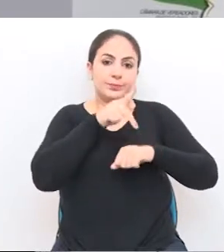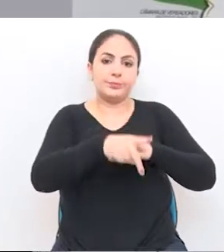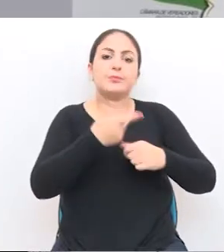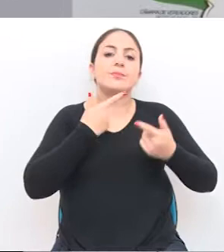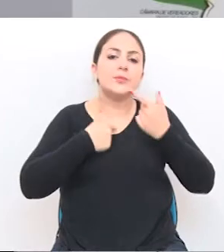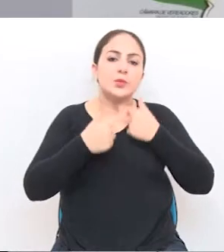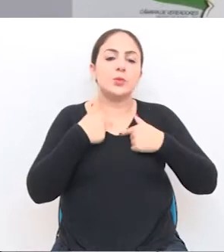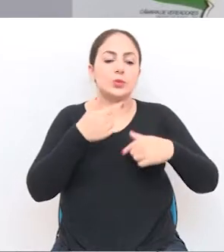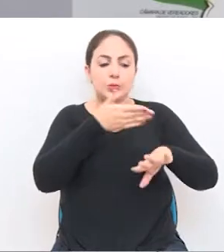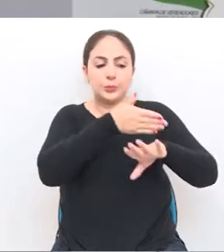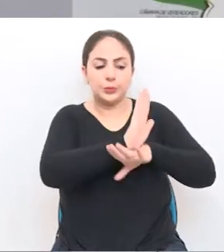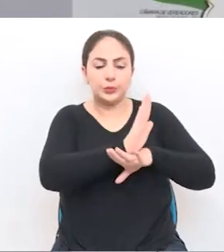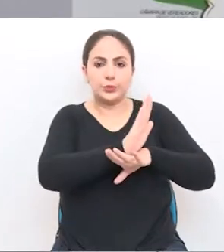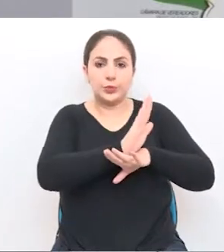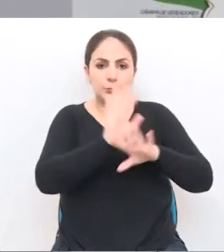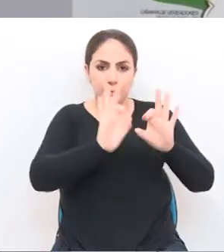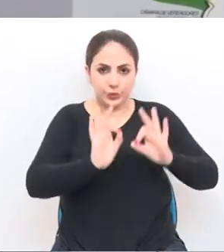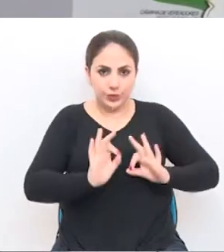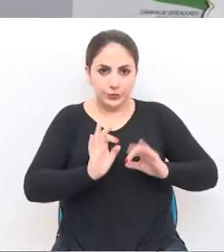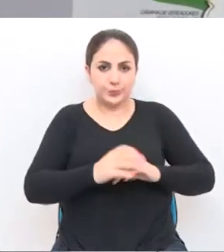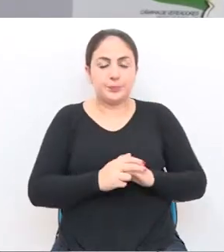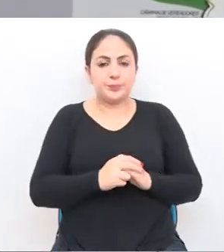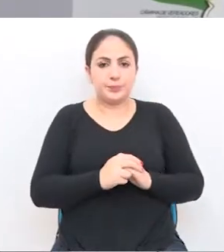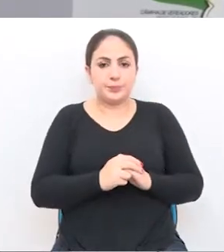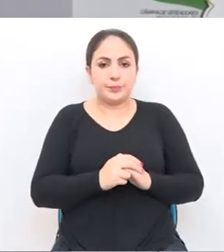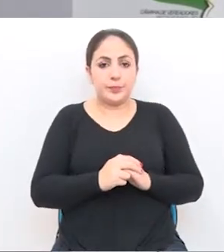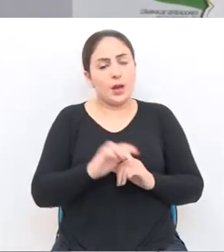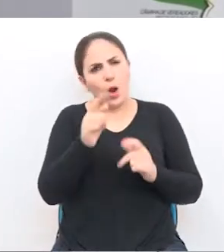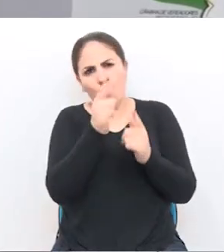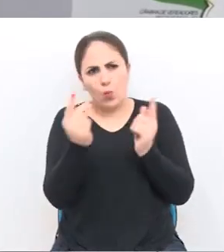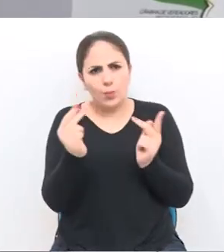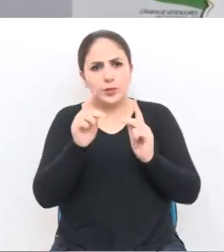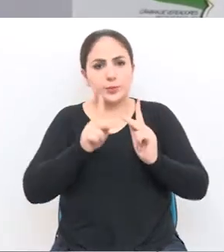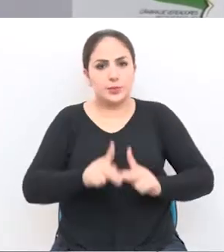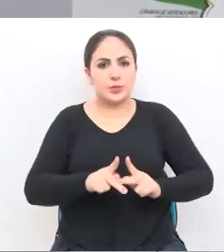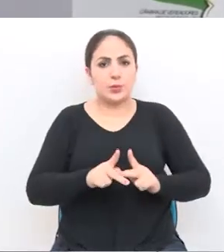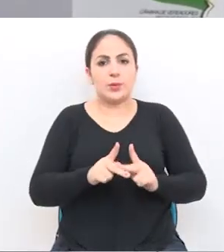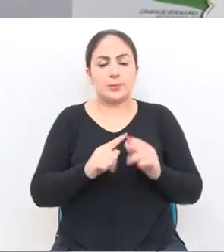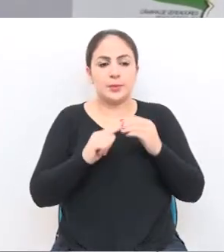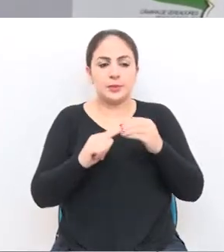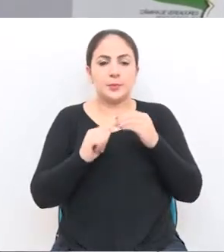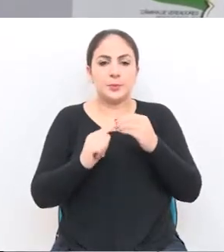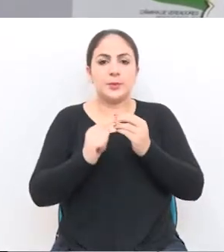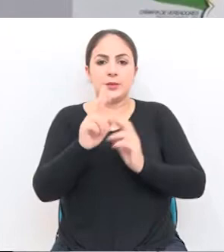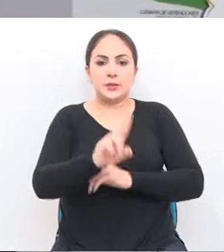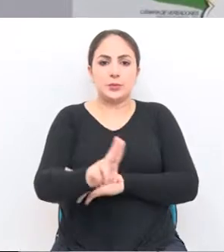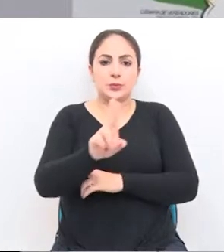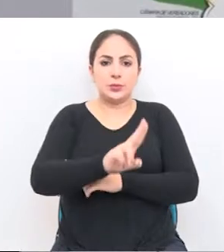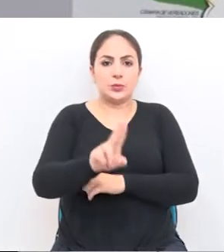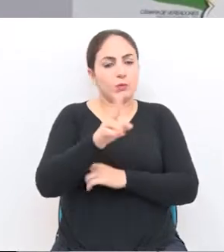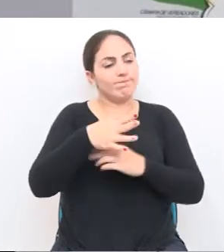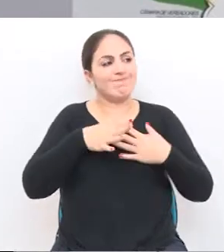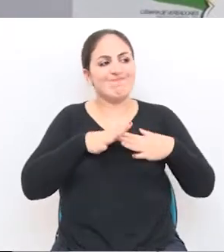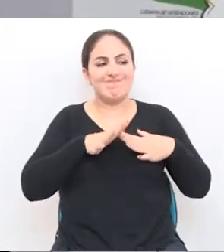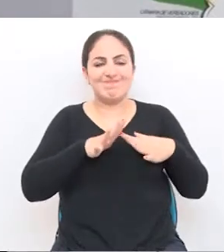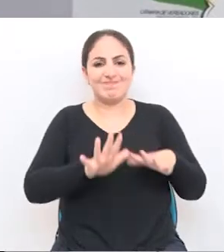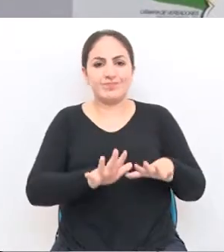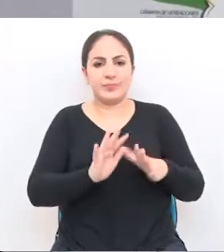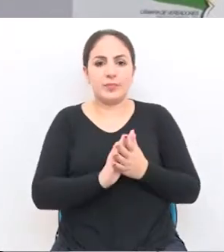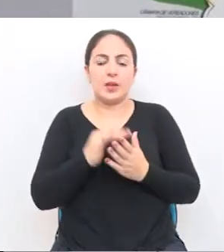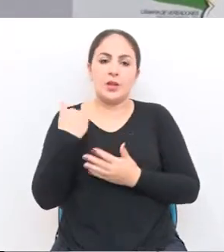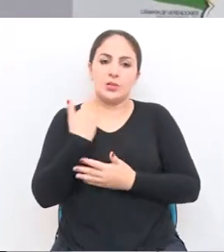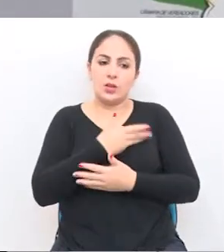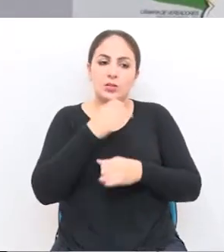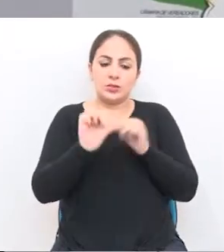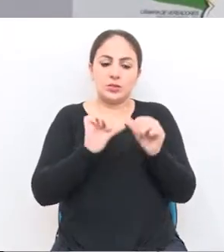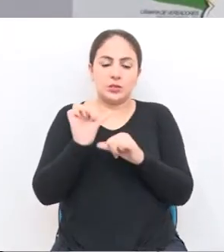de passundo gostou, aprovou o projeto. Algumas pessoas, principalmente os usuários, não gostaram,